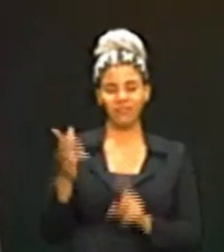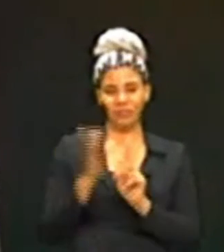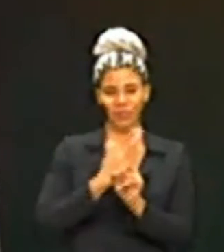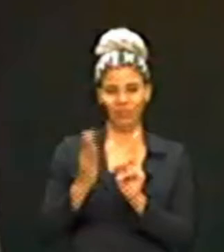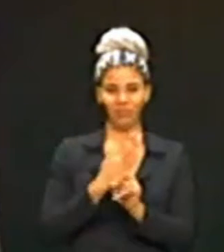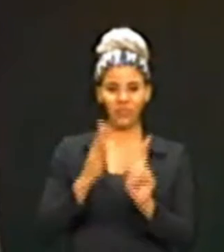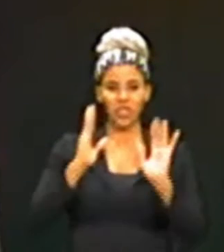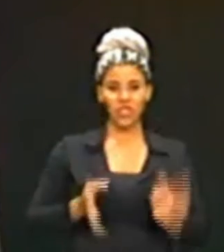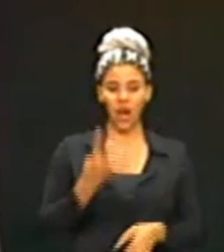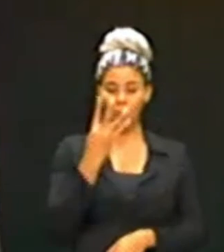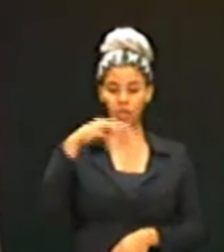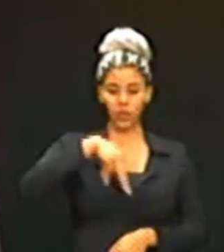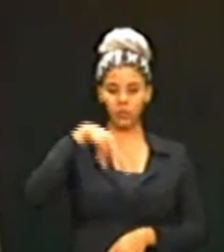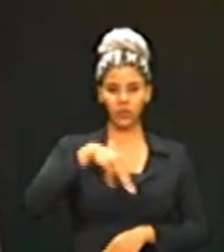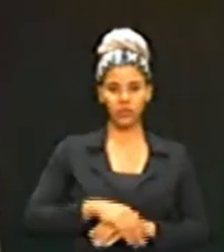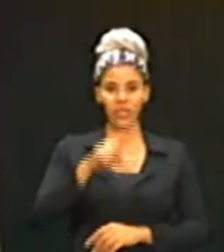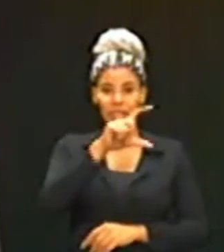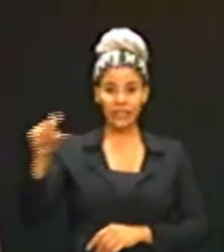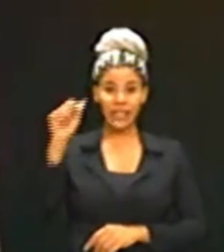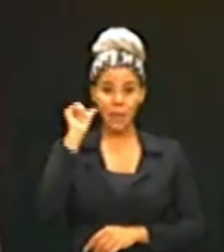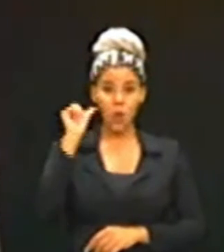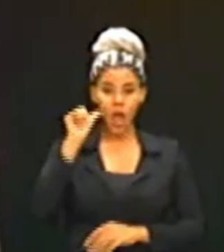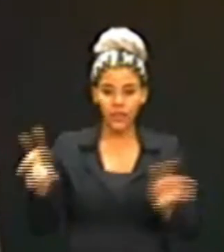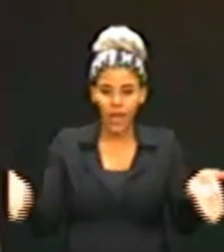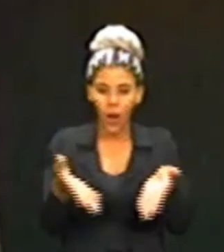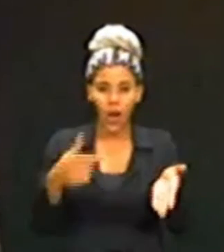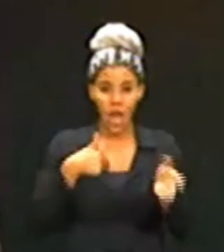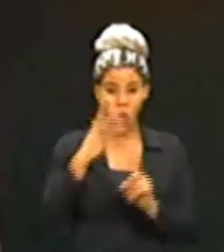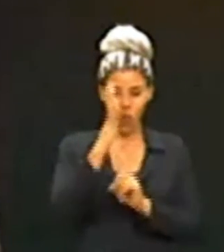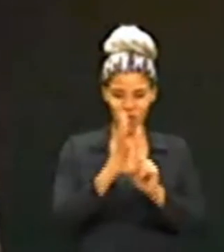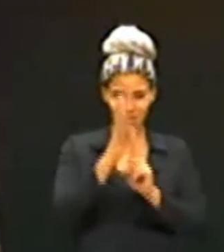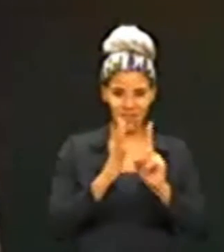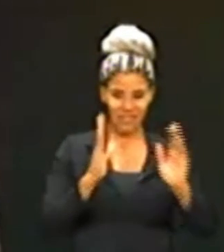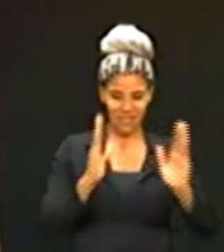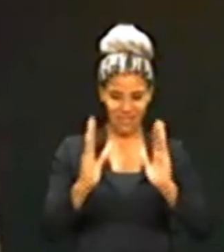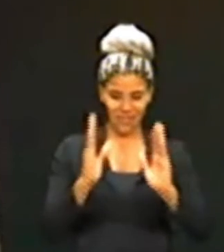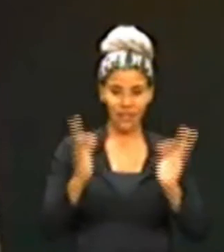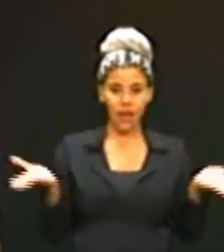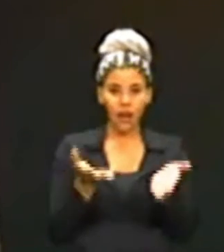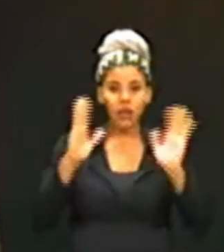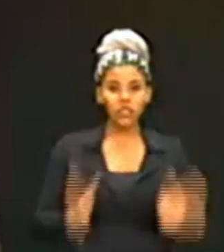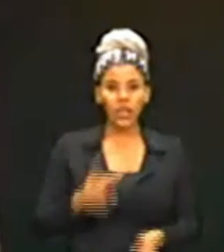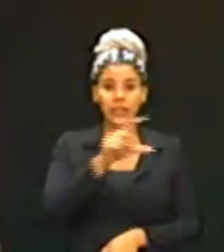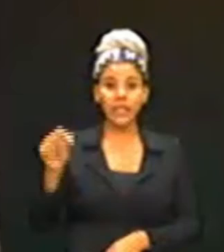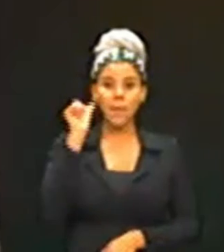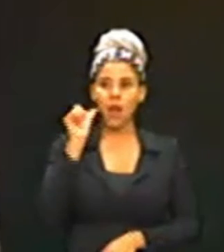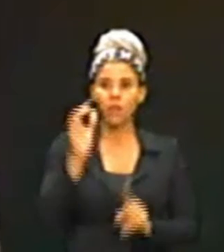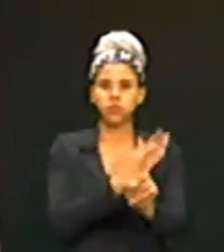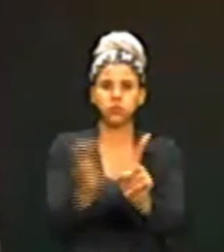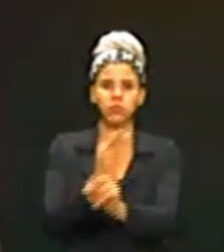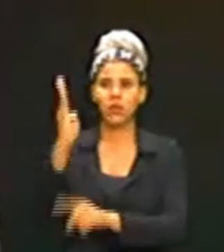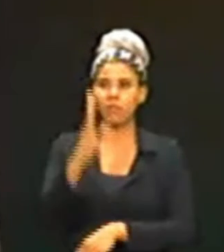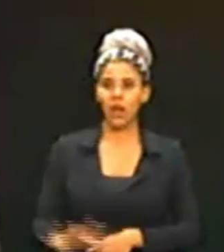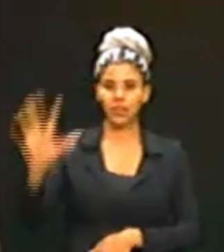de quatro minutos. 100 mulheres, no tempo que eu estou aqui falando deste tema, já foram agredidas no Brasil. Por isso